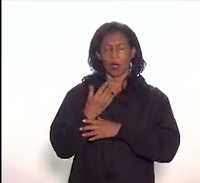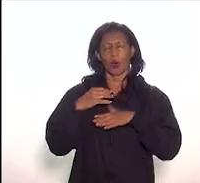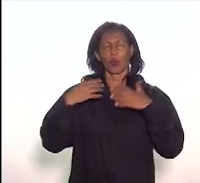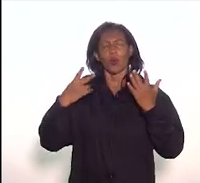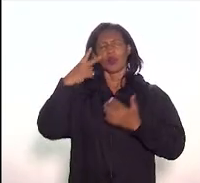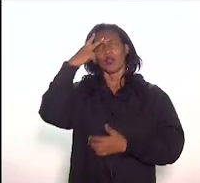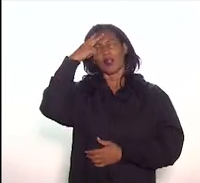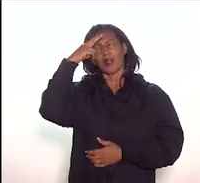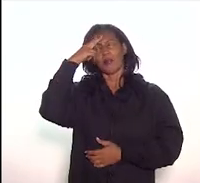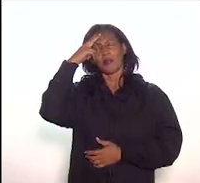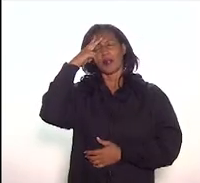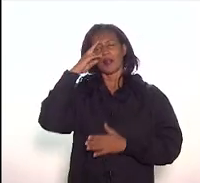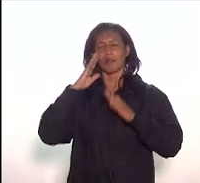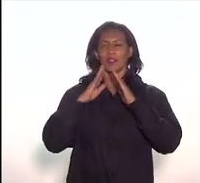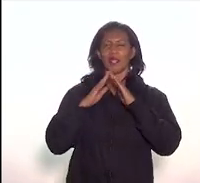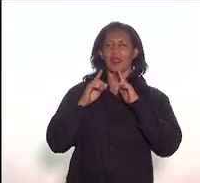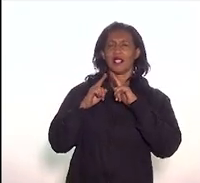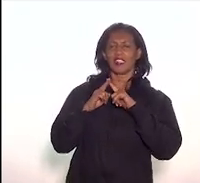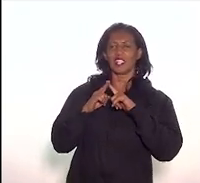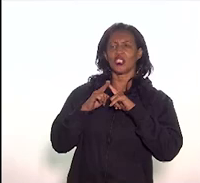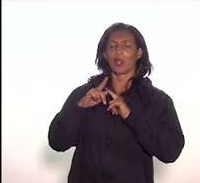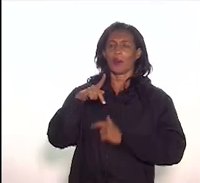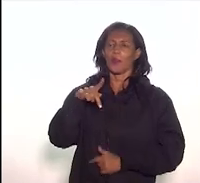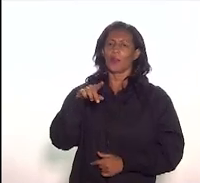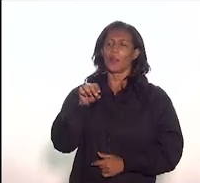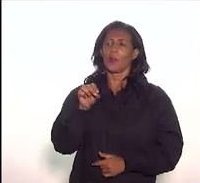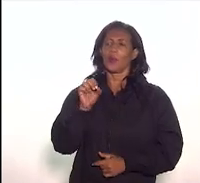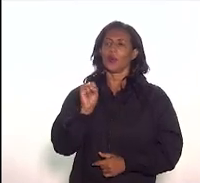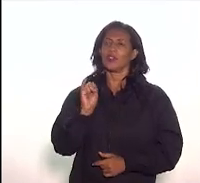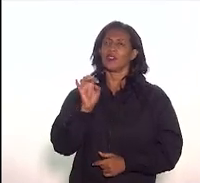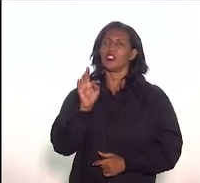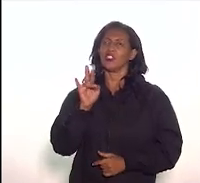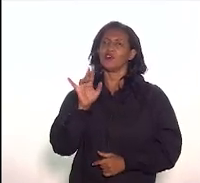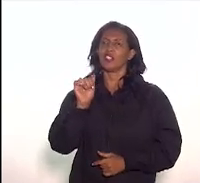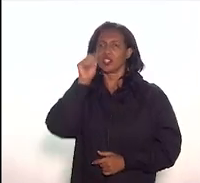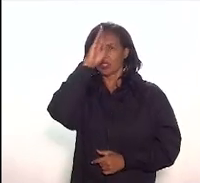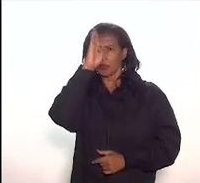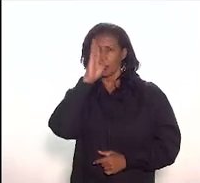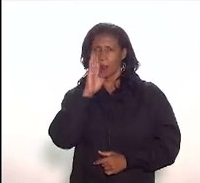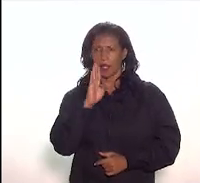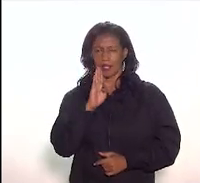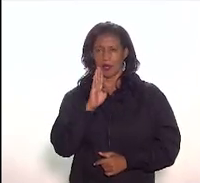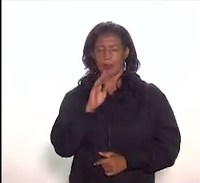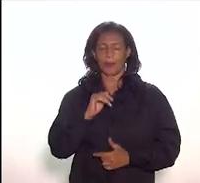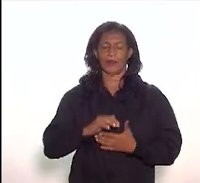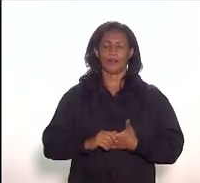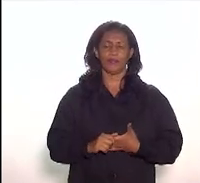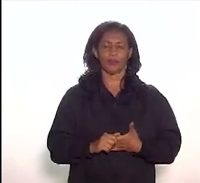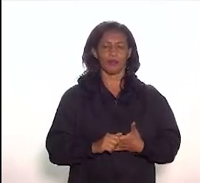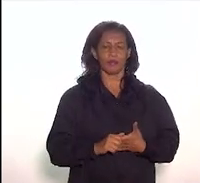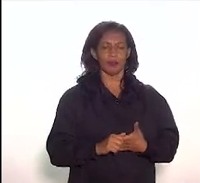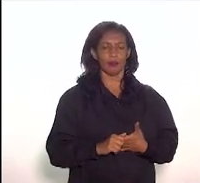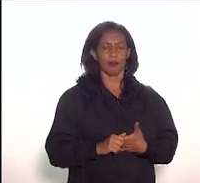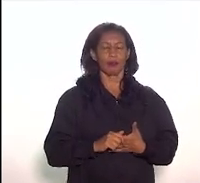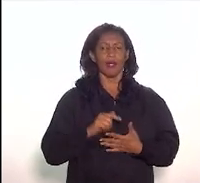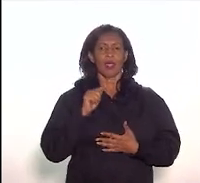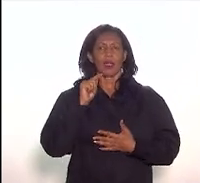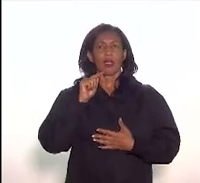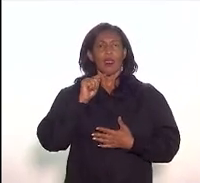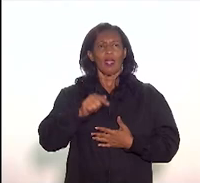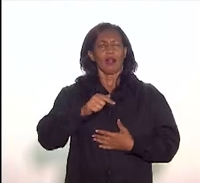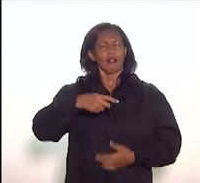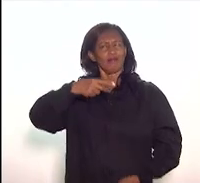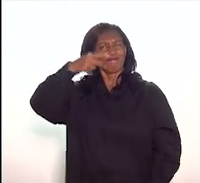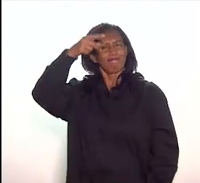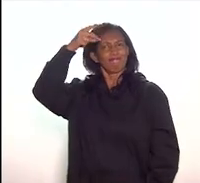Igreja Positivista do Brasil. A Igreja Positivista do Brasil é tombada à edificação Templo da